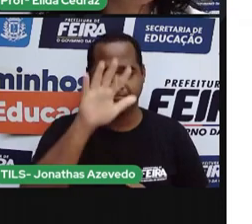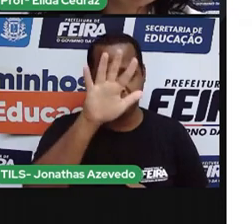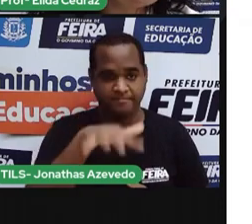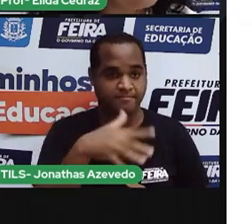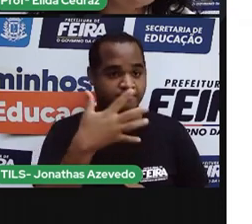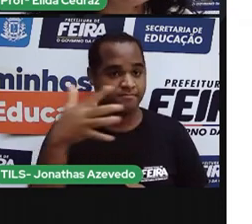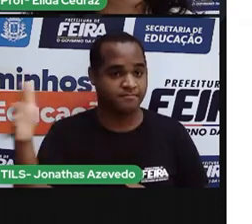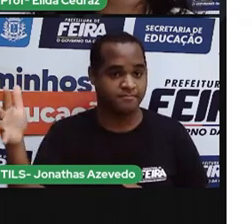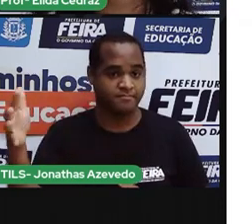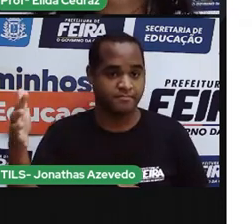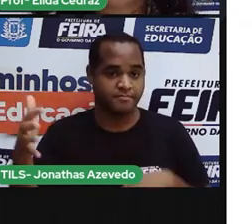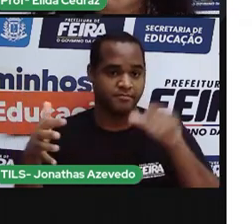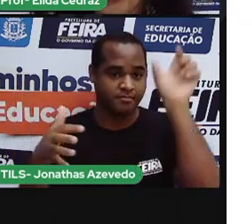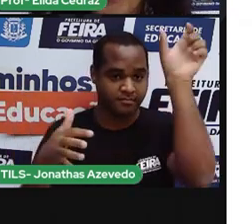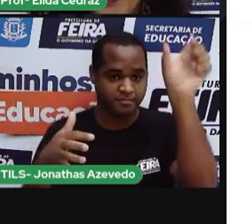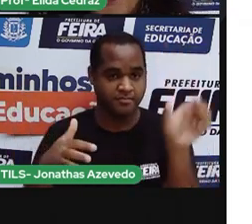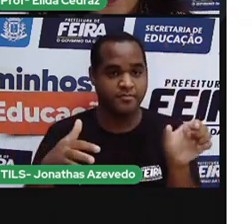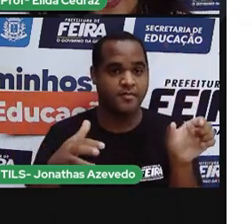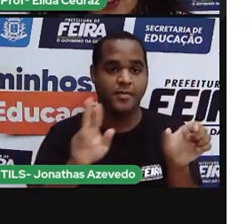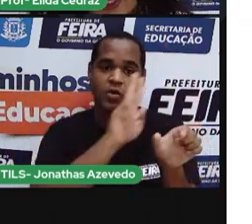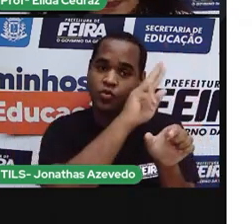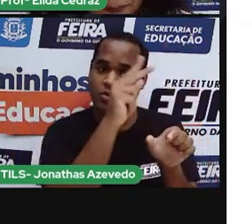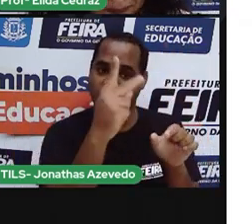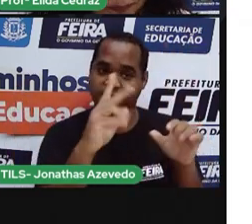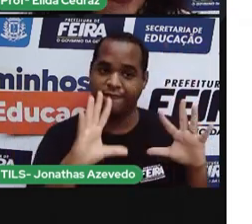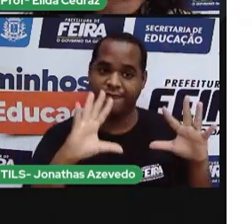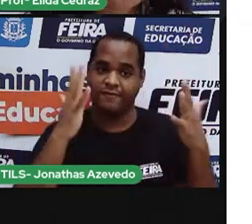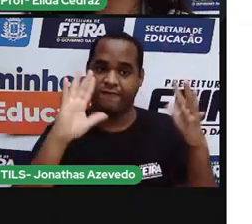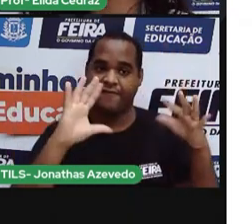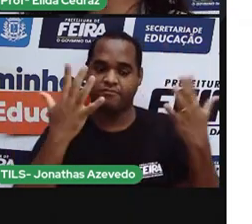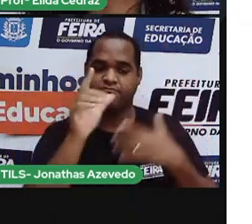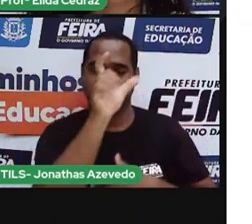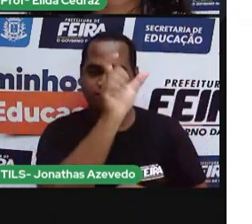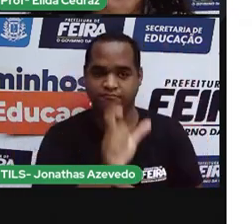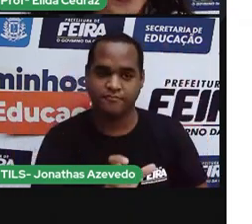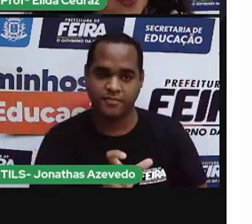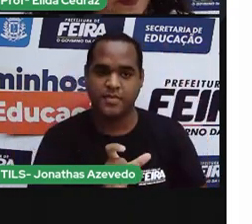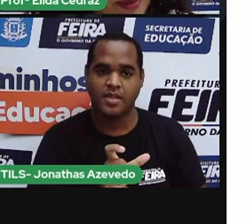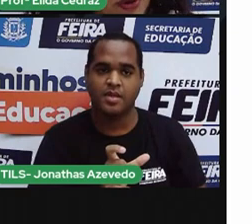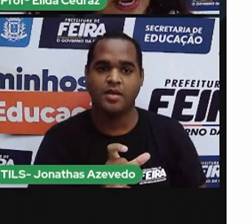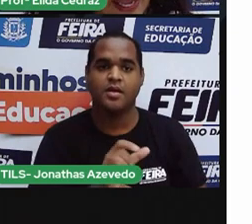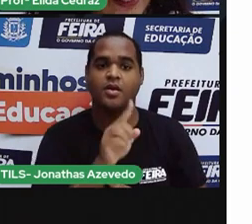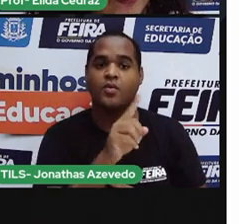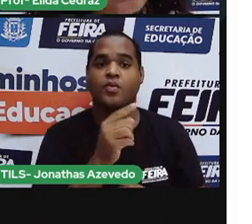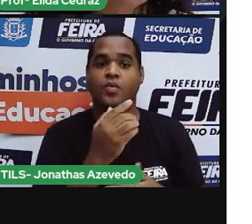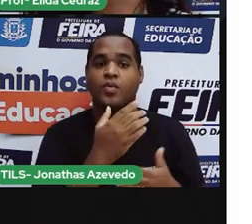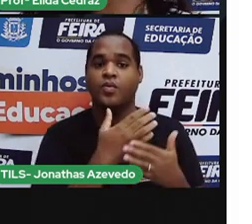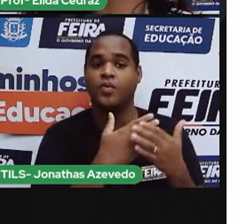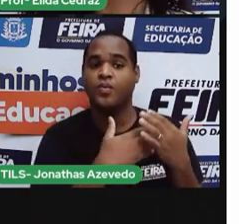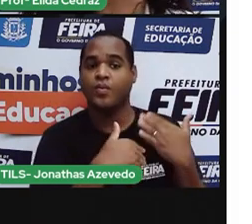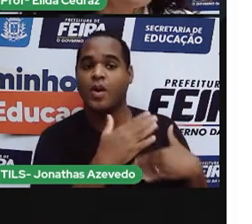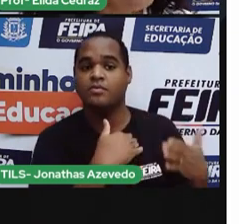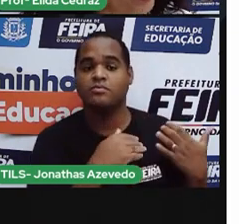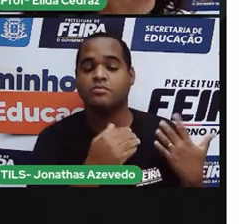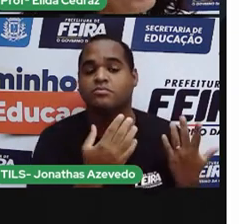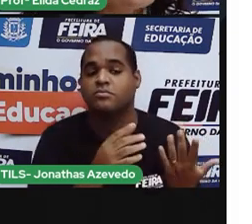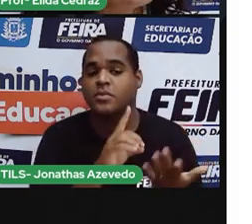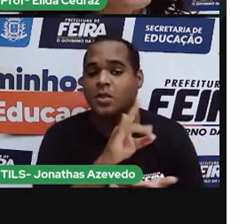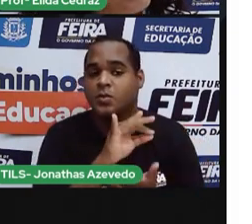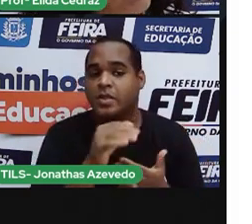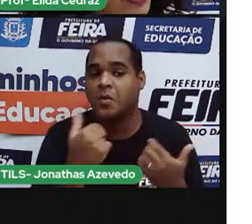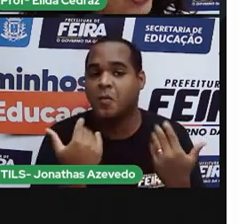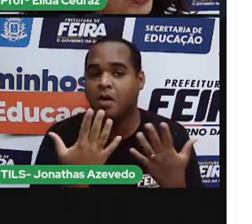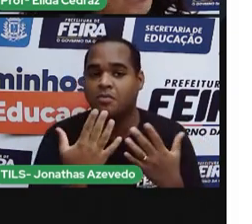De um lado tem uma coluna com o nome da festa. Quando é comemorada, qual a